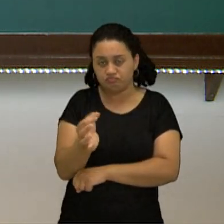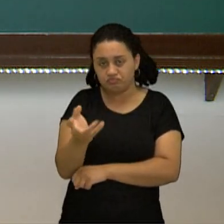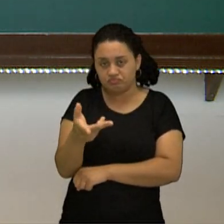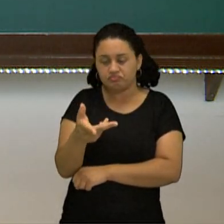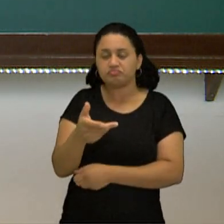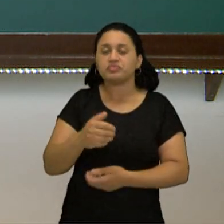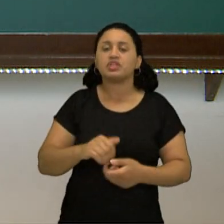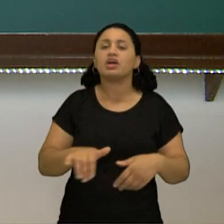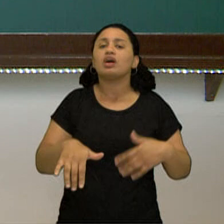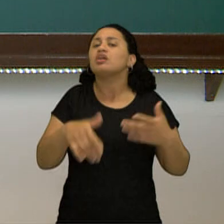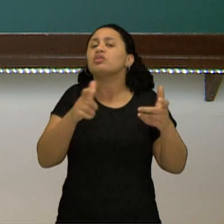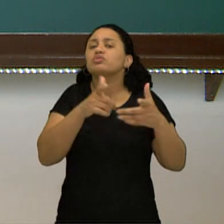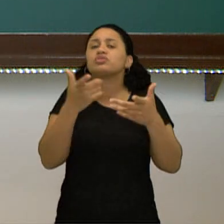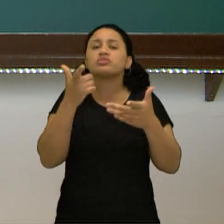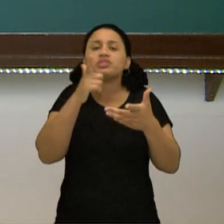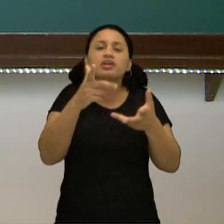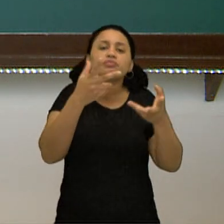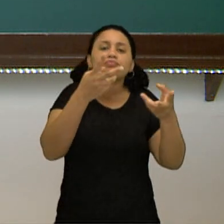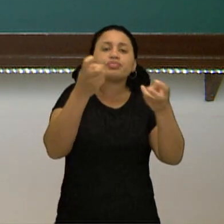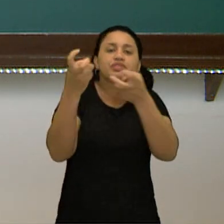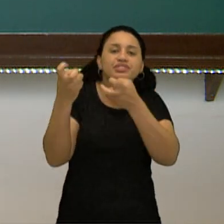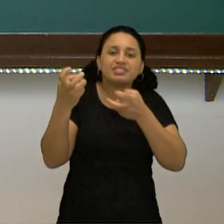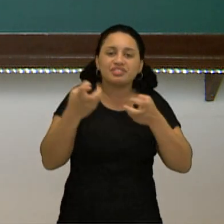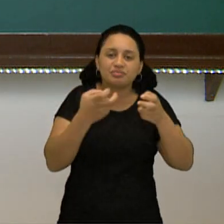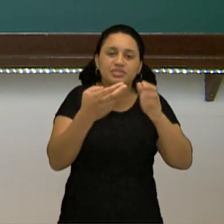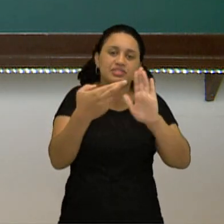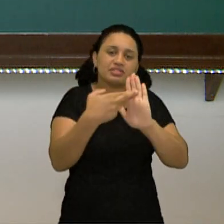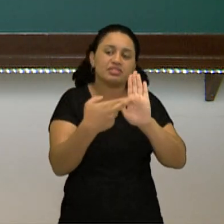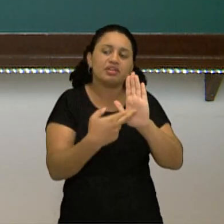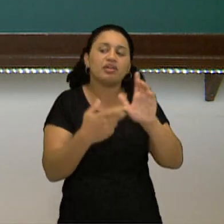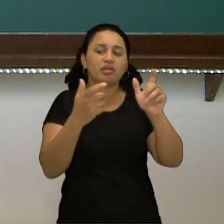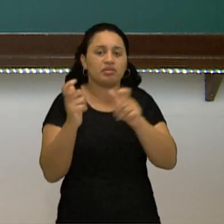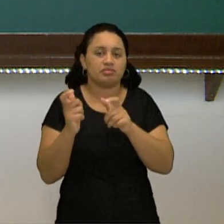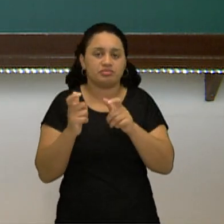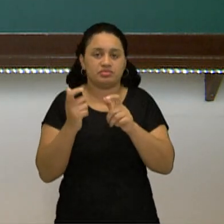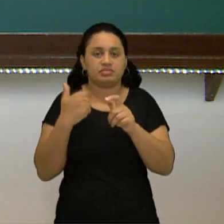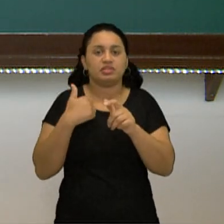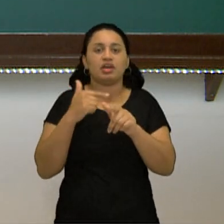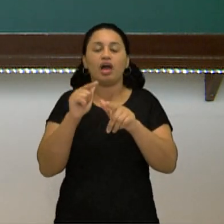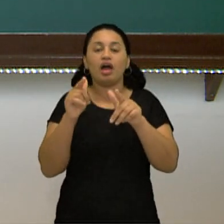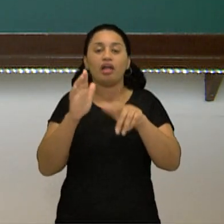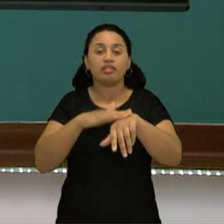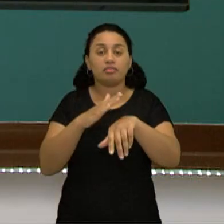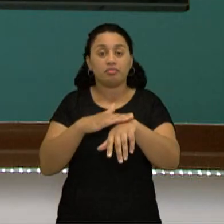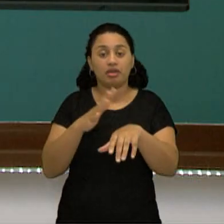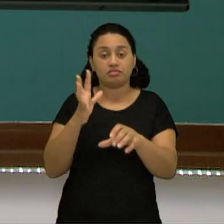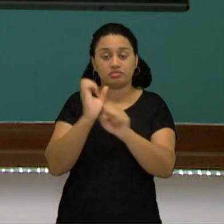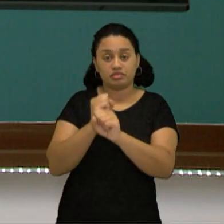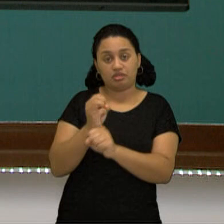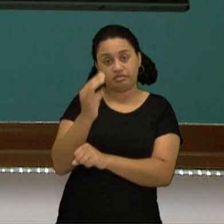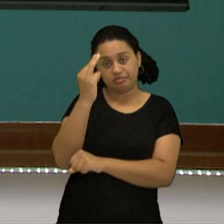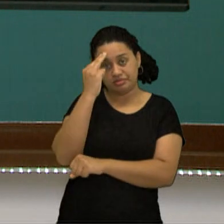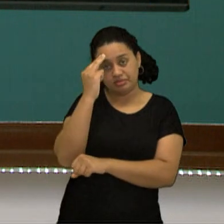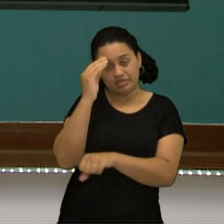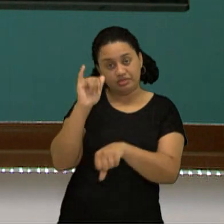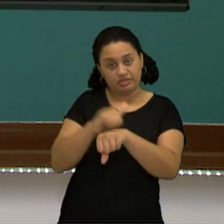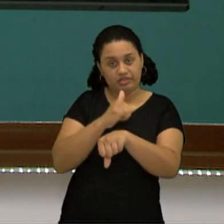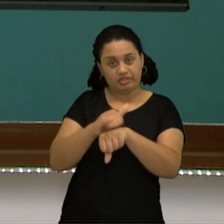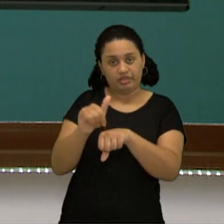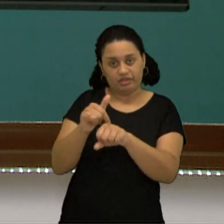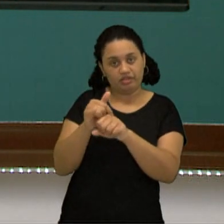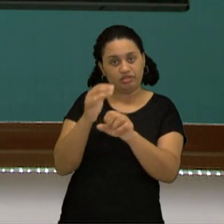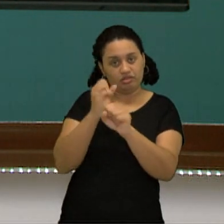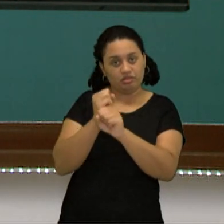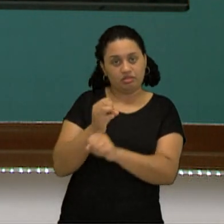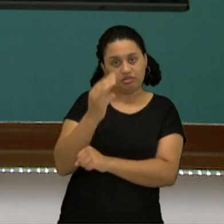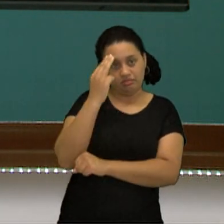ver mesmo assim, a gente perceber essas propriedades no cálculo mental, nas estratégias de cálculo mental. Querem